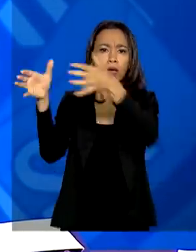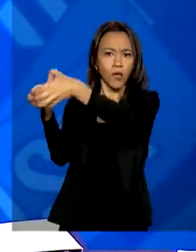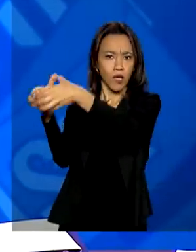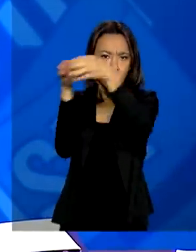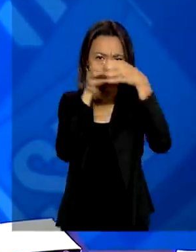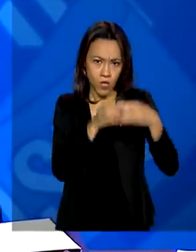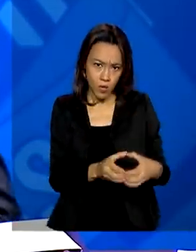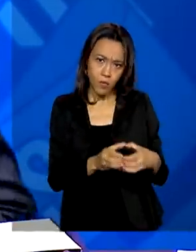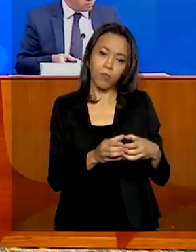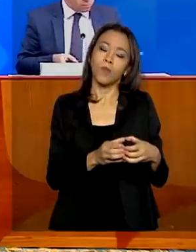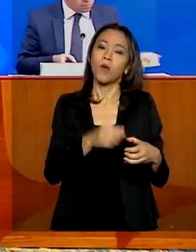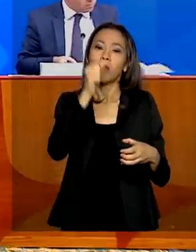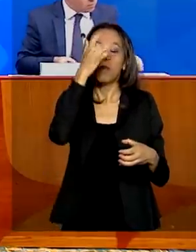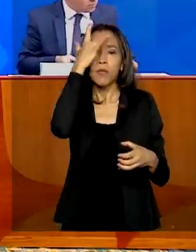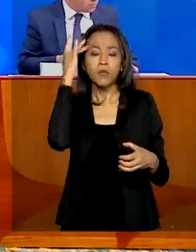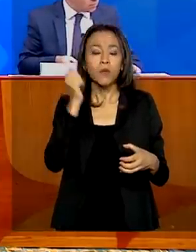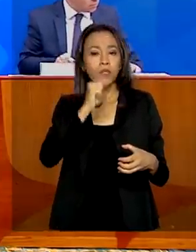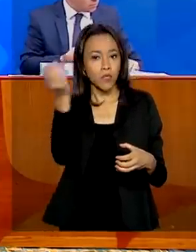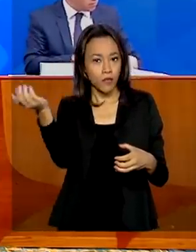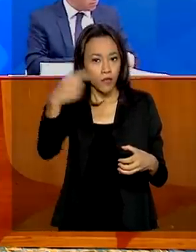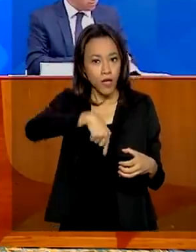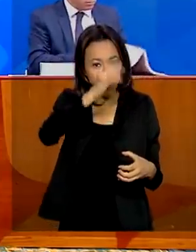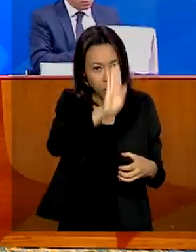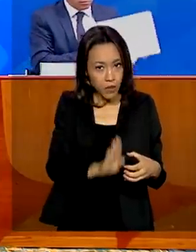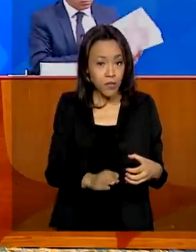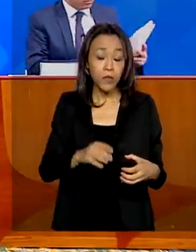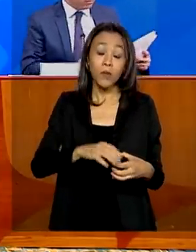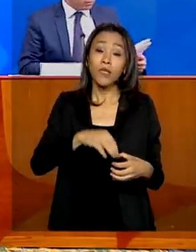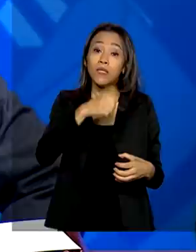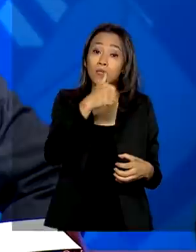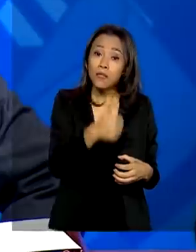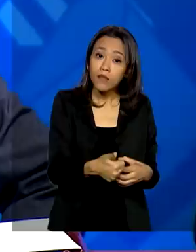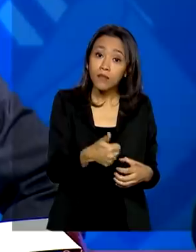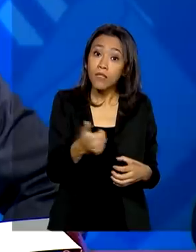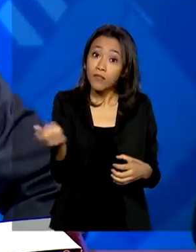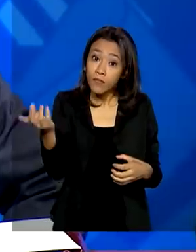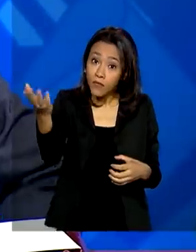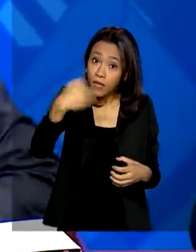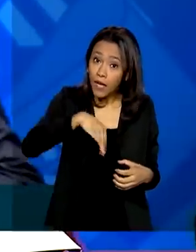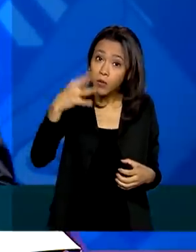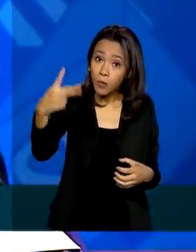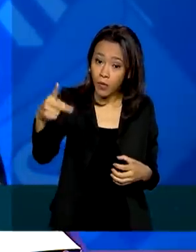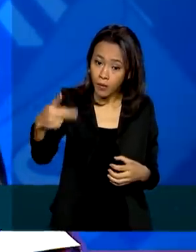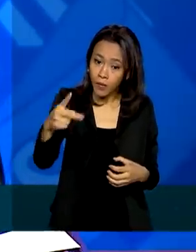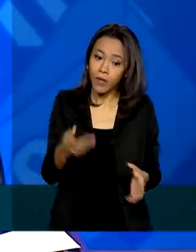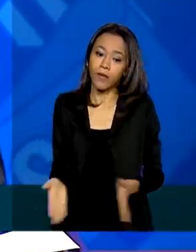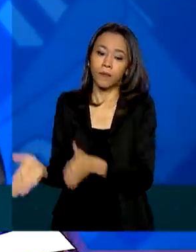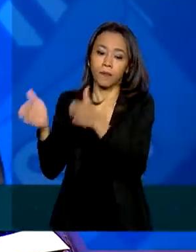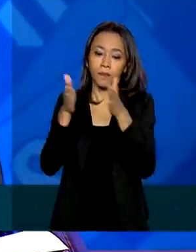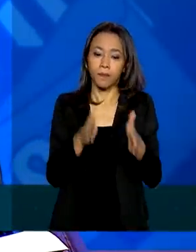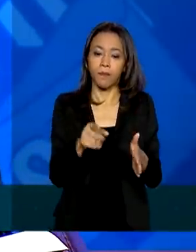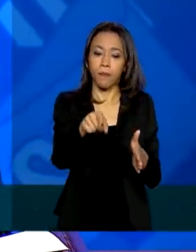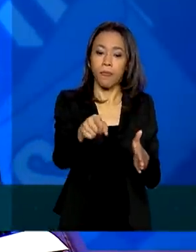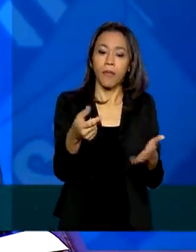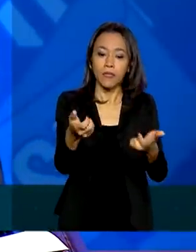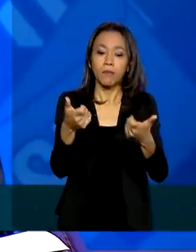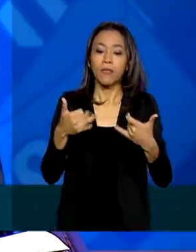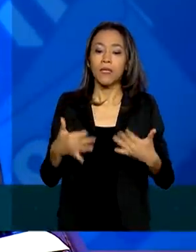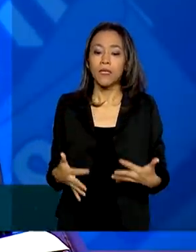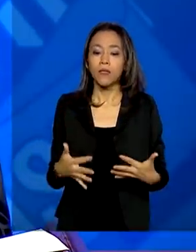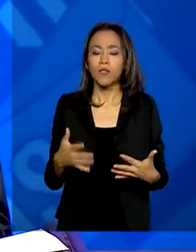brasileiros. Desta vez, foram 201 pessoas vindas do Paraguai. Como nós já falamos, não pretendemos deixar